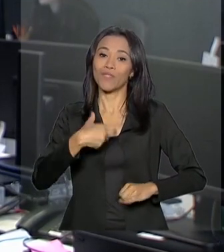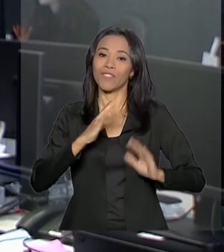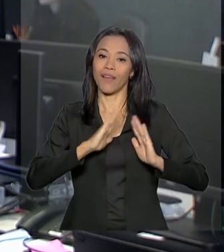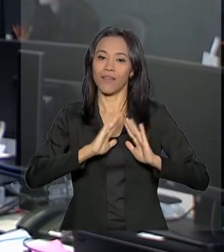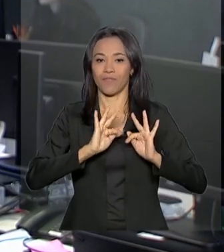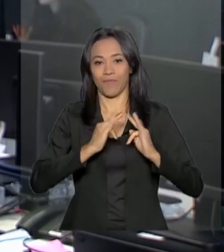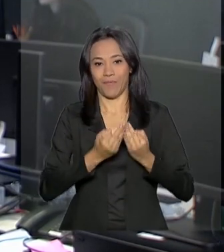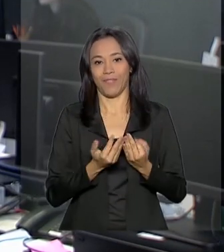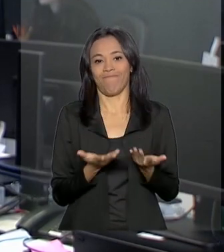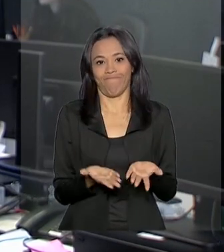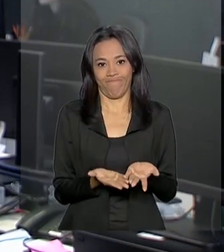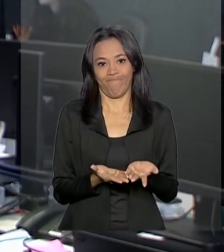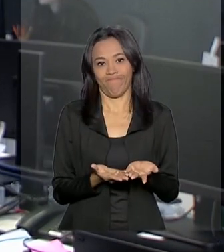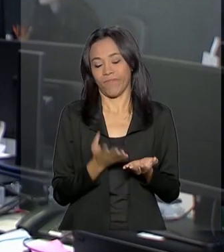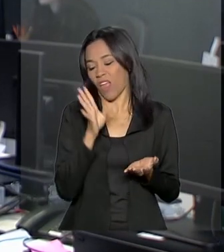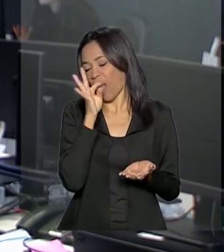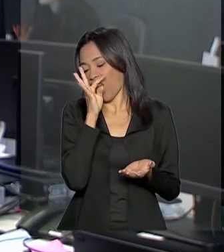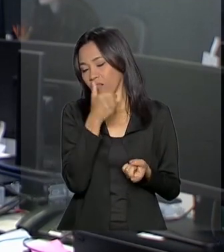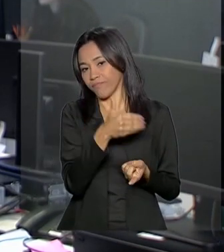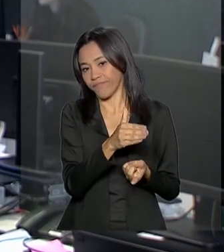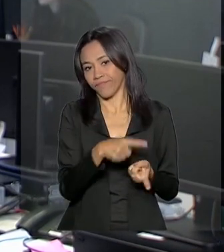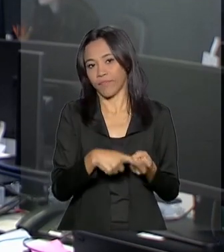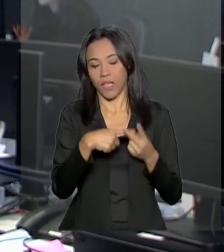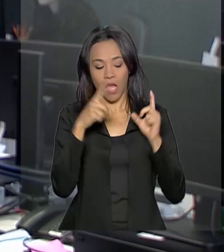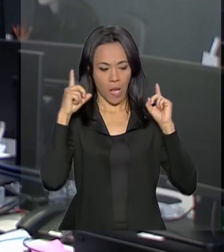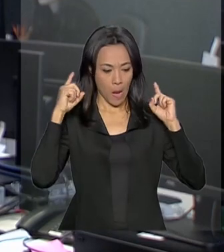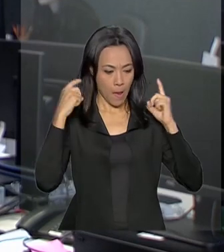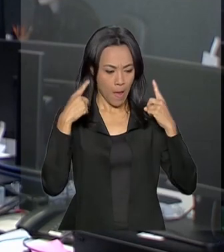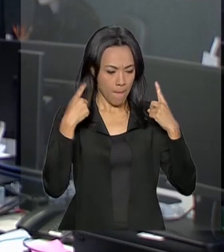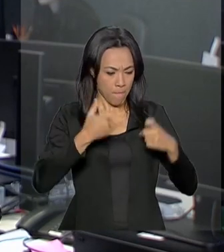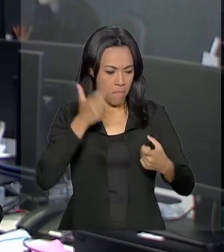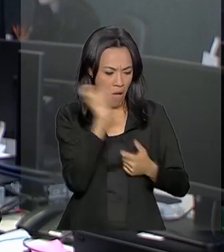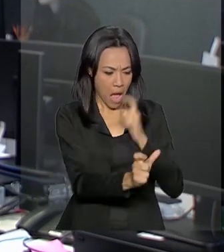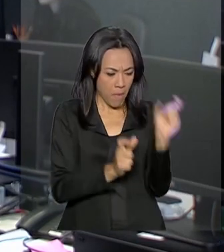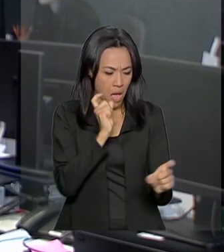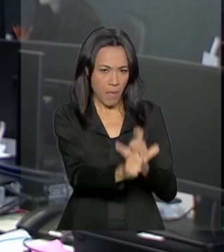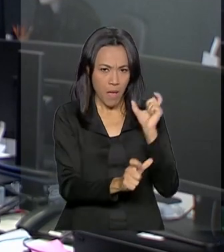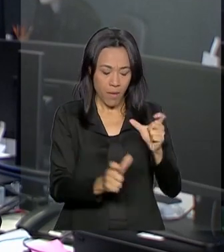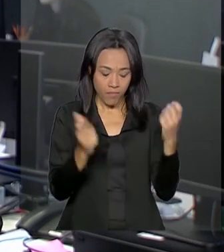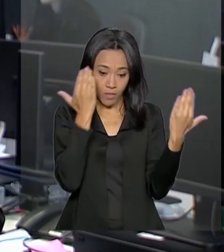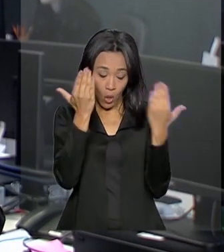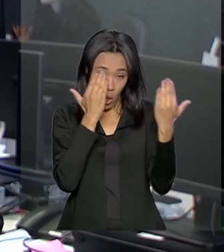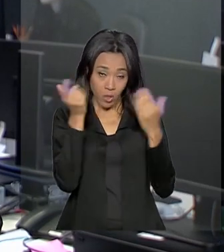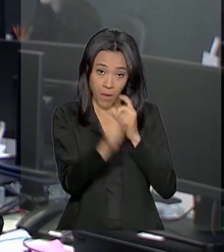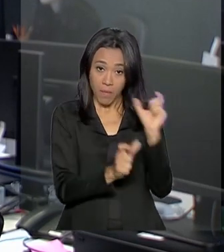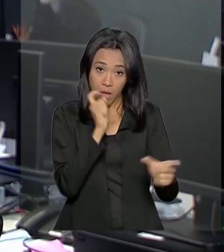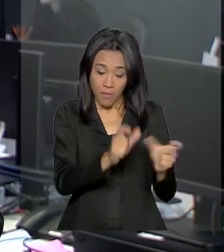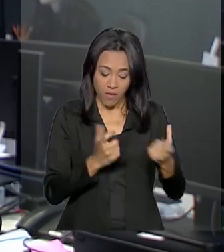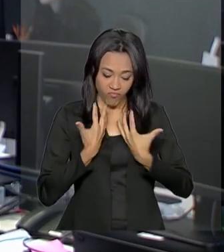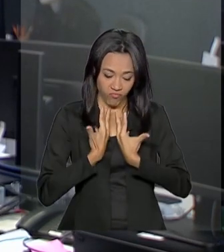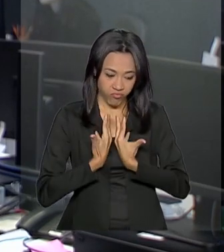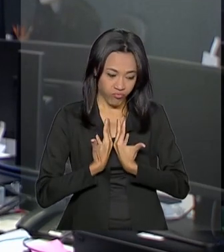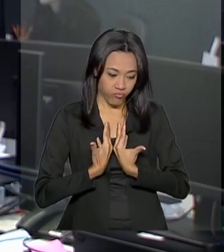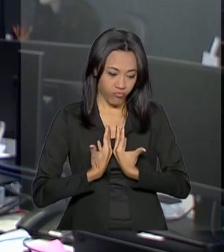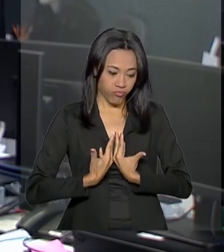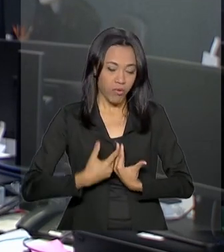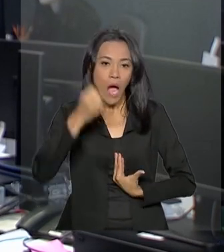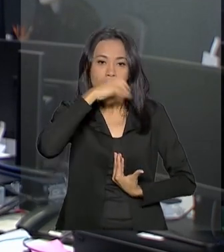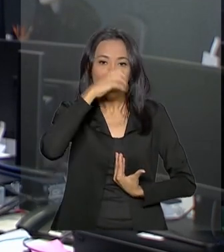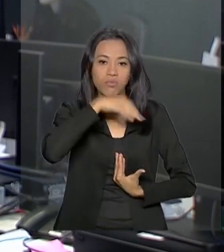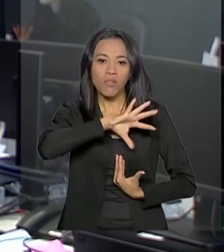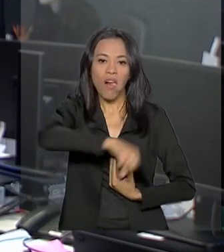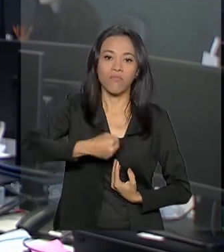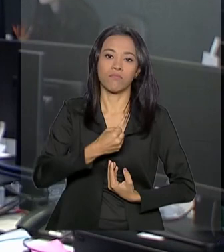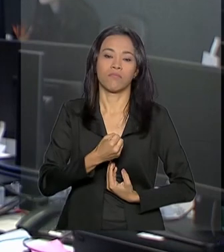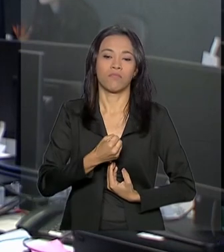casa. Negligência, violência psicológica, como xingamentos e humilhação, abuso financeiro estão entre